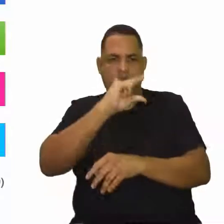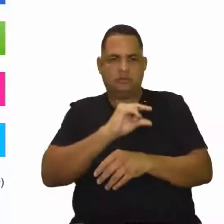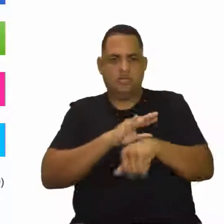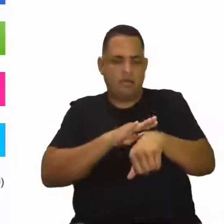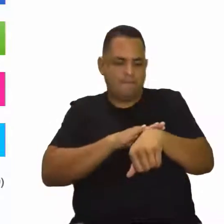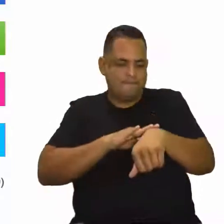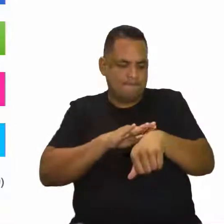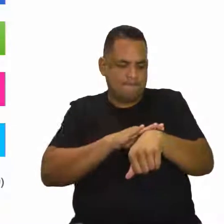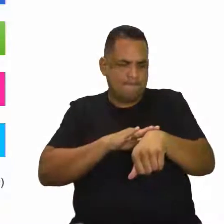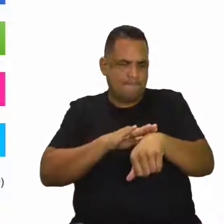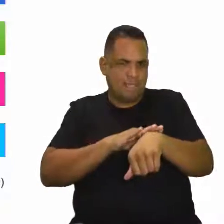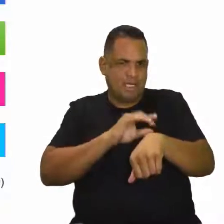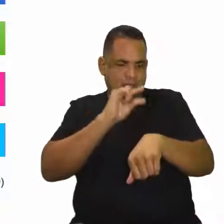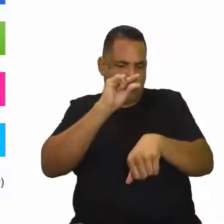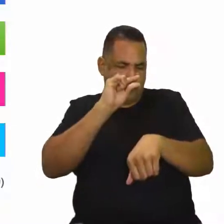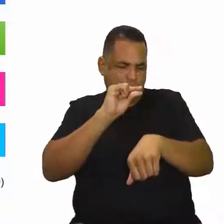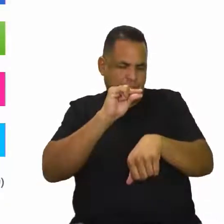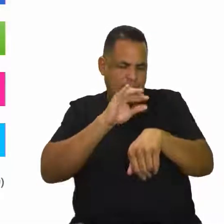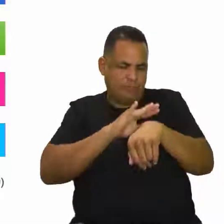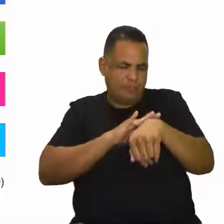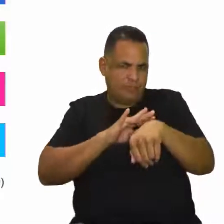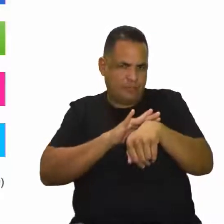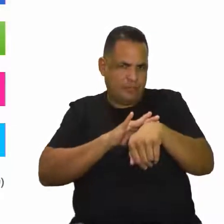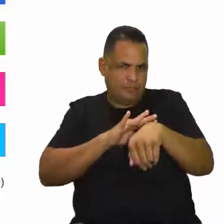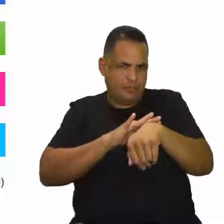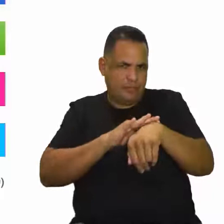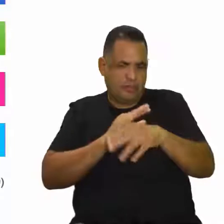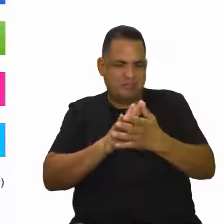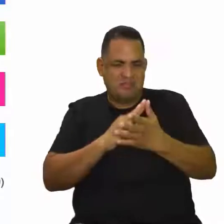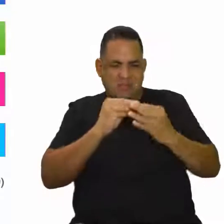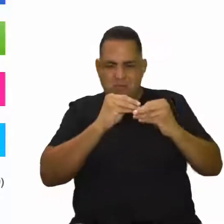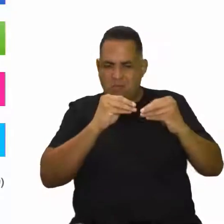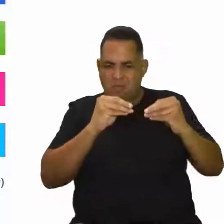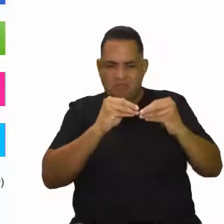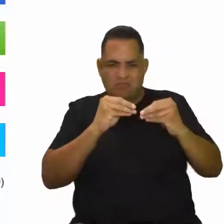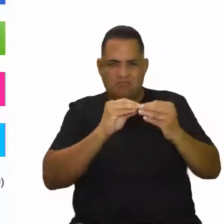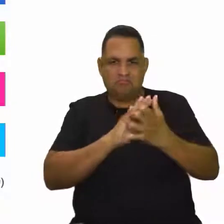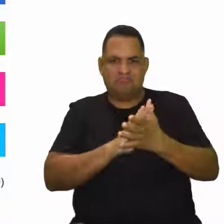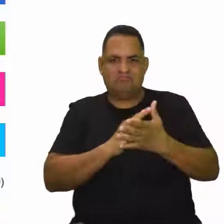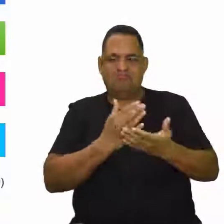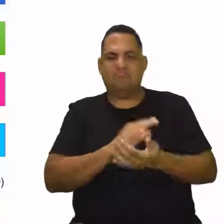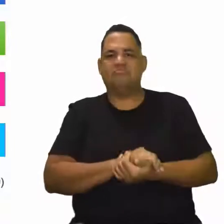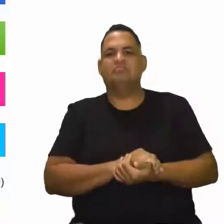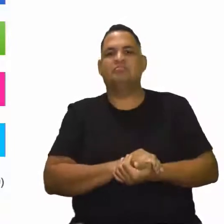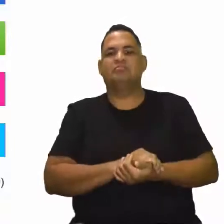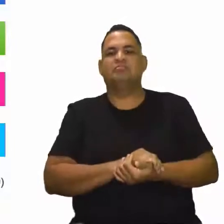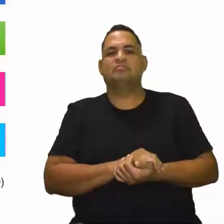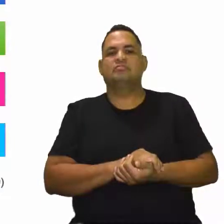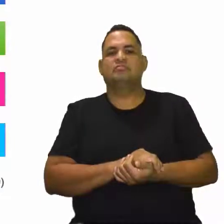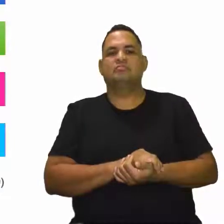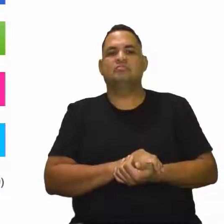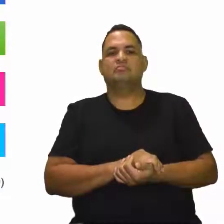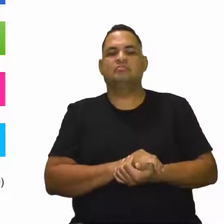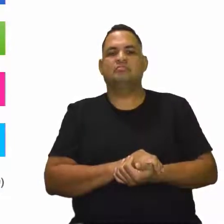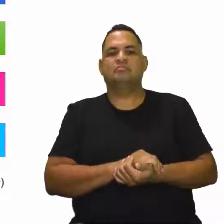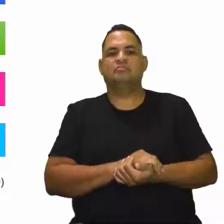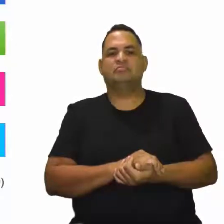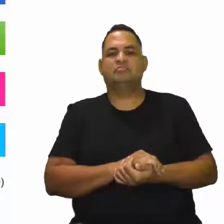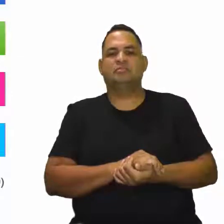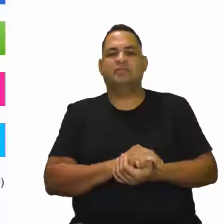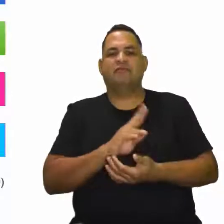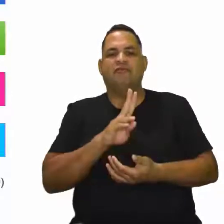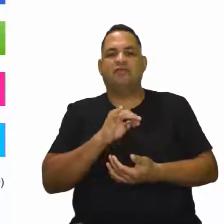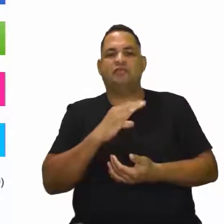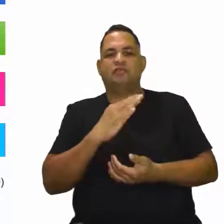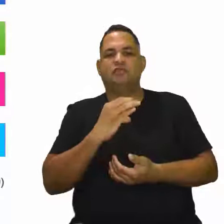dessa pessoa normalmente é um pouquinho mais fina, é menos elástica, tem menos vício, né? Vício? Aliás, vício não, vício.